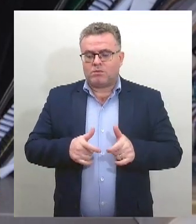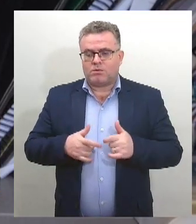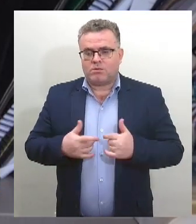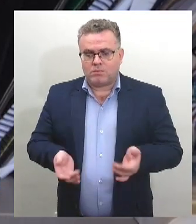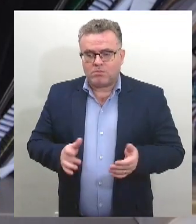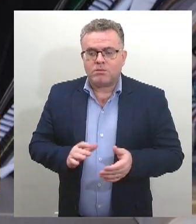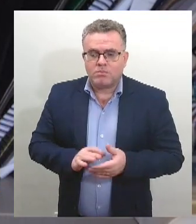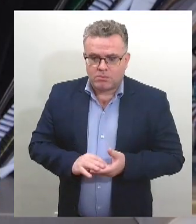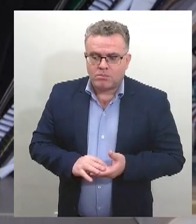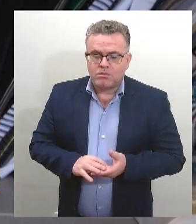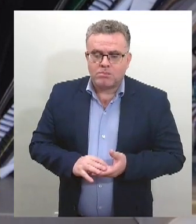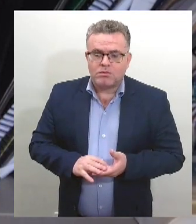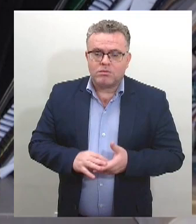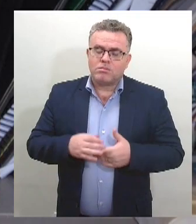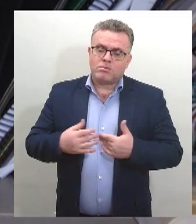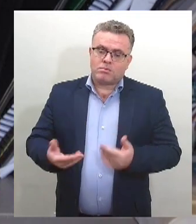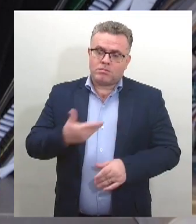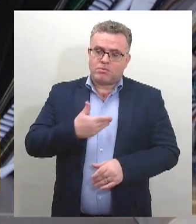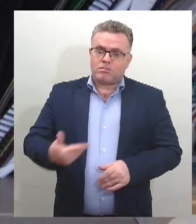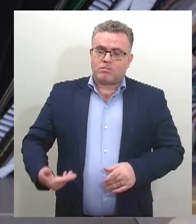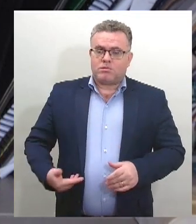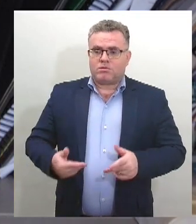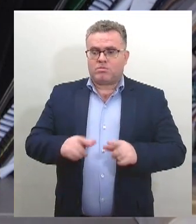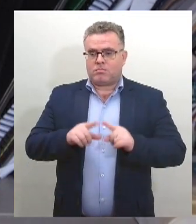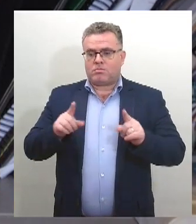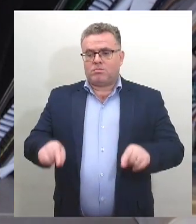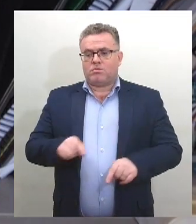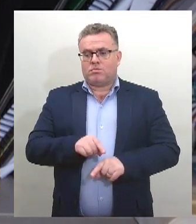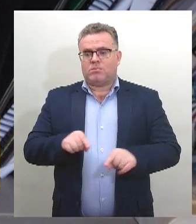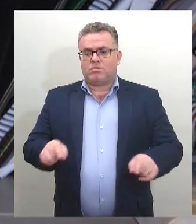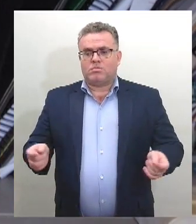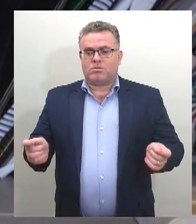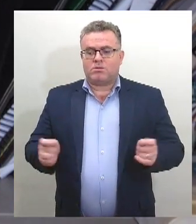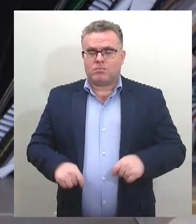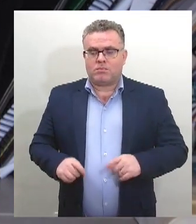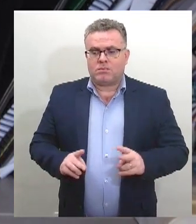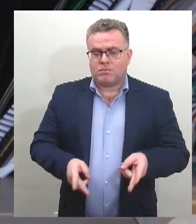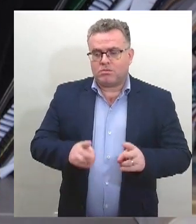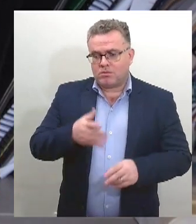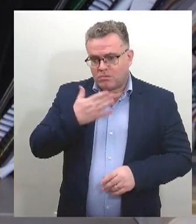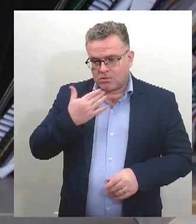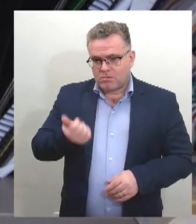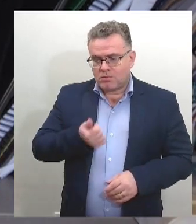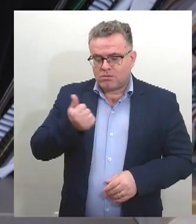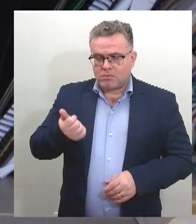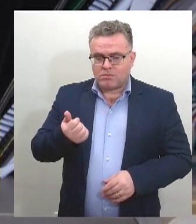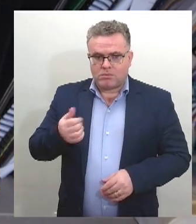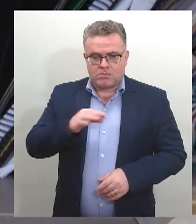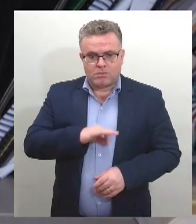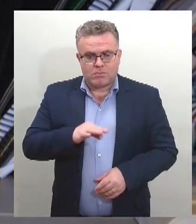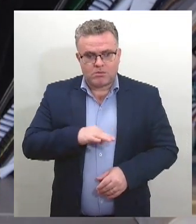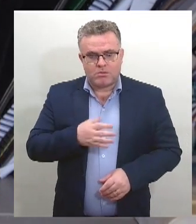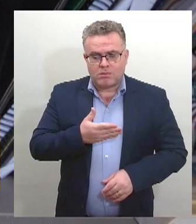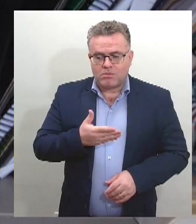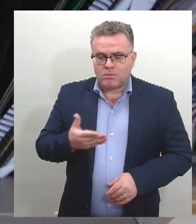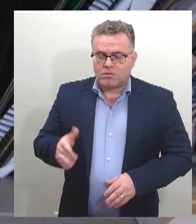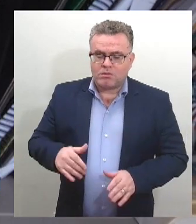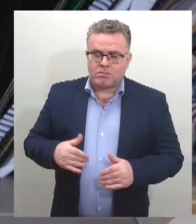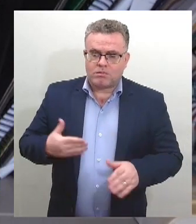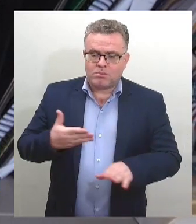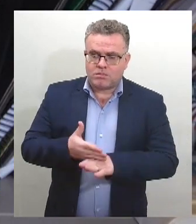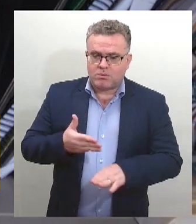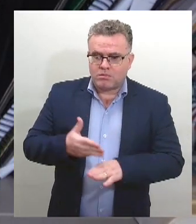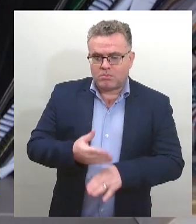serviço público, fazendo com que haja uma melhora na qualidade, na renda da população, no acesso a bens e serviços,